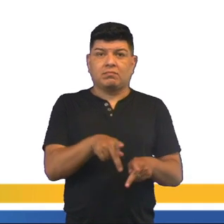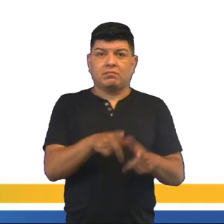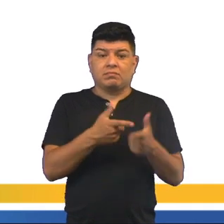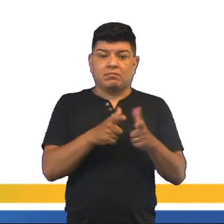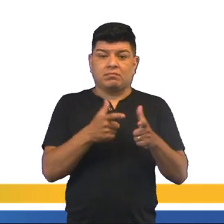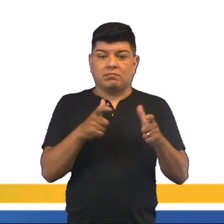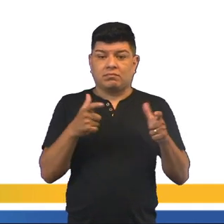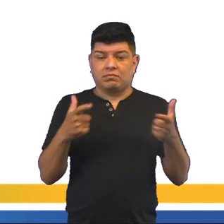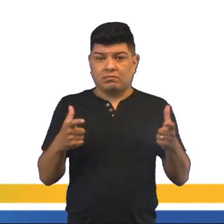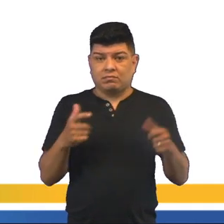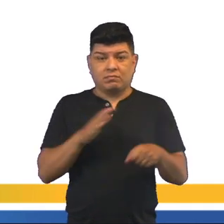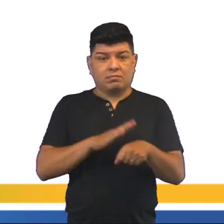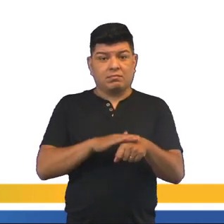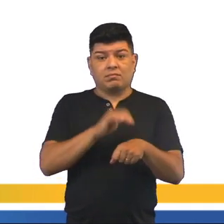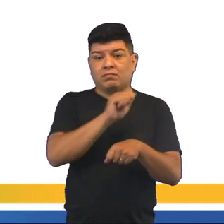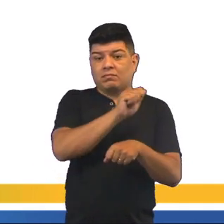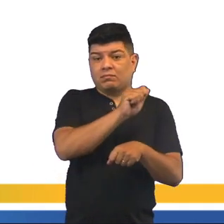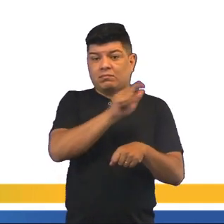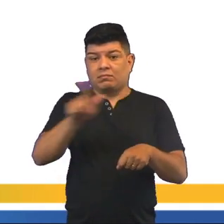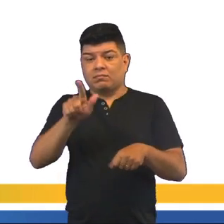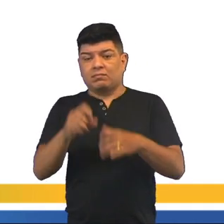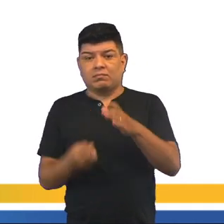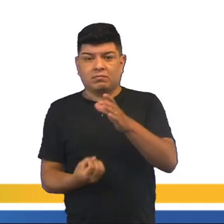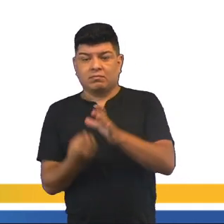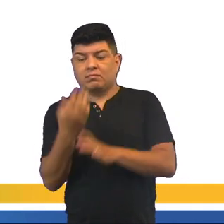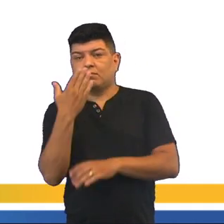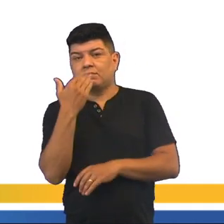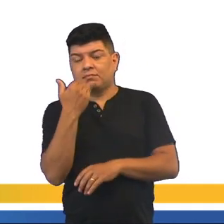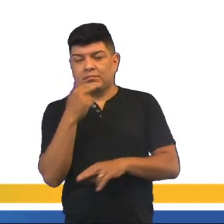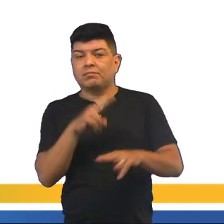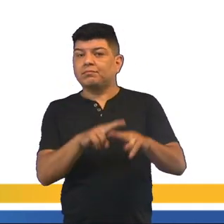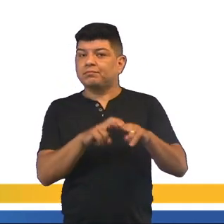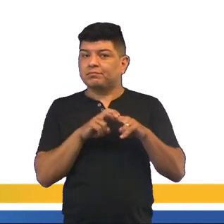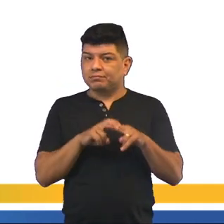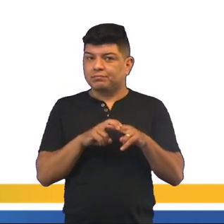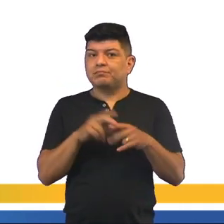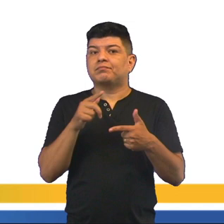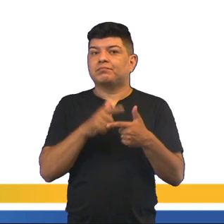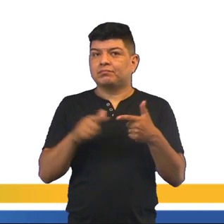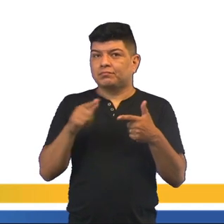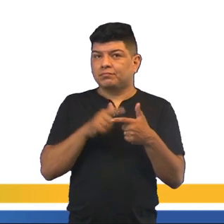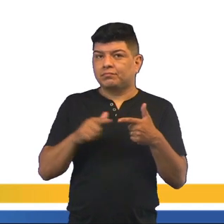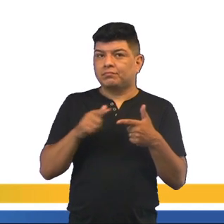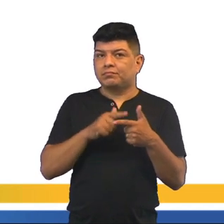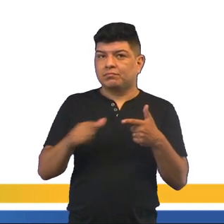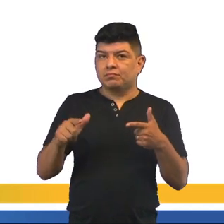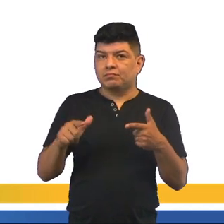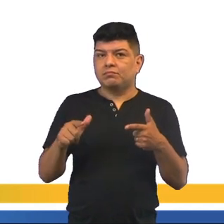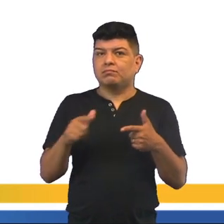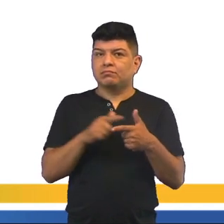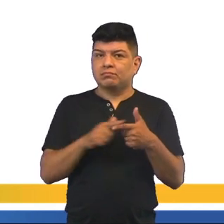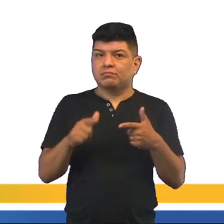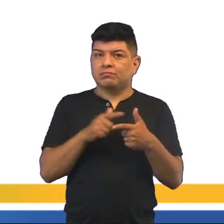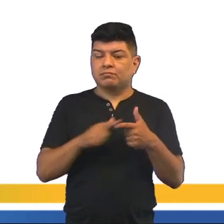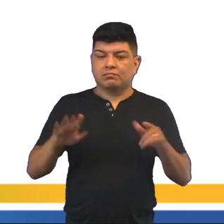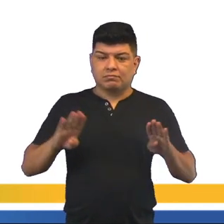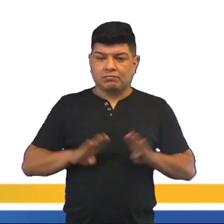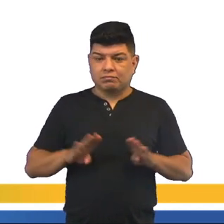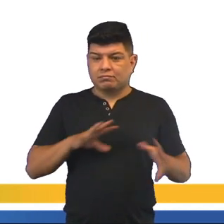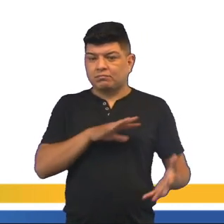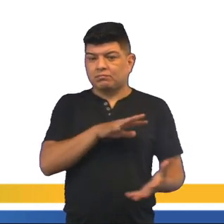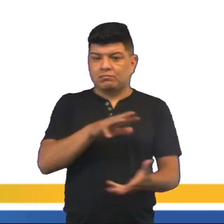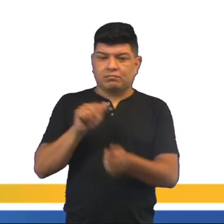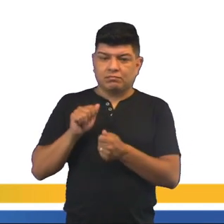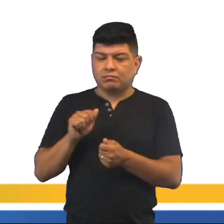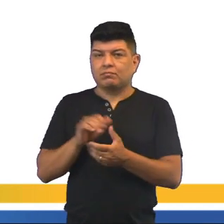estava crescendo mais do que a produção de alimento. E isto seria um problema, isso causaria fome no